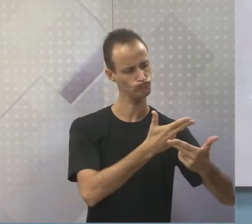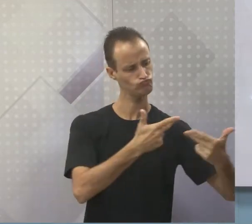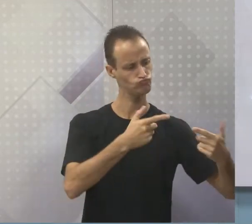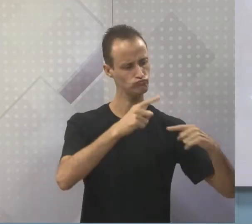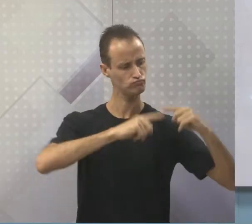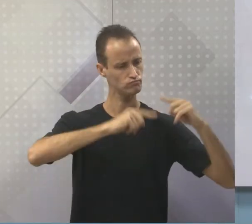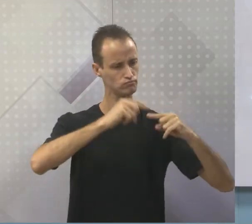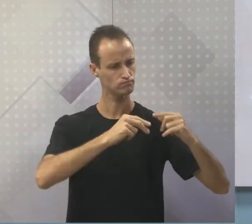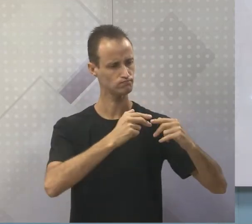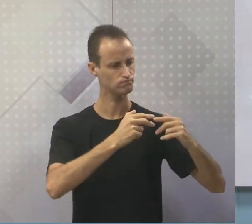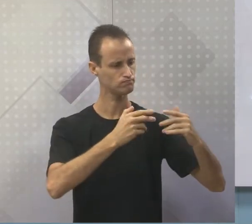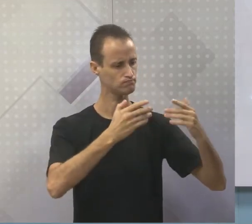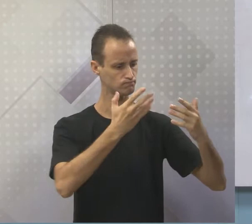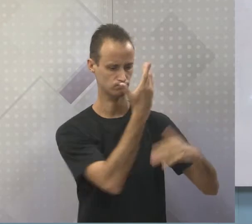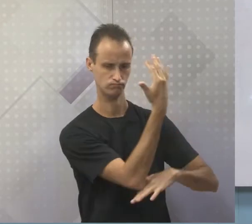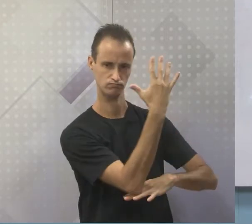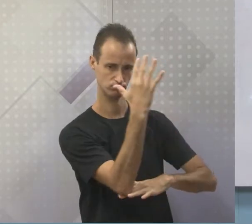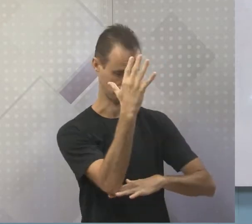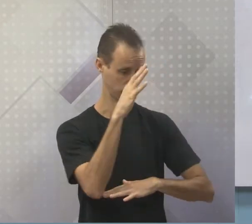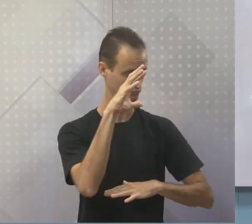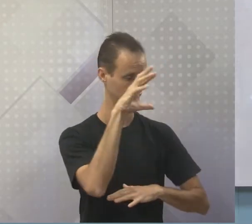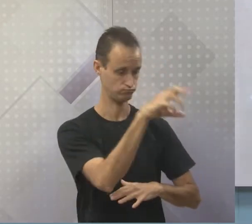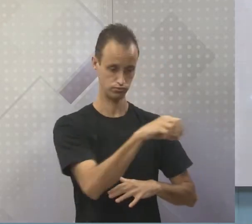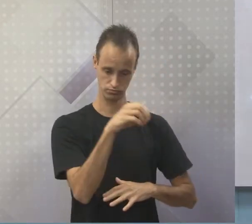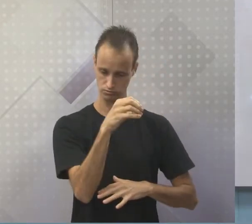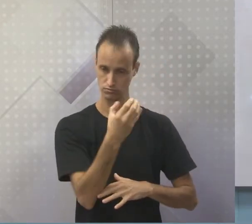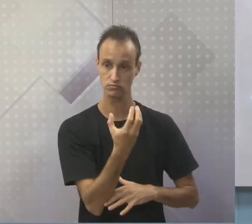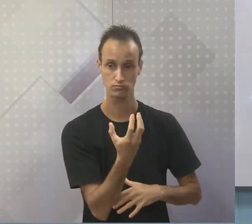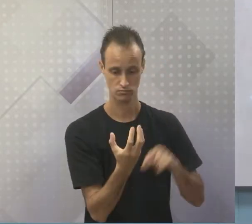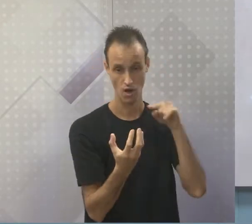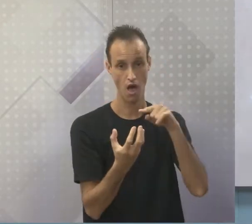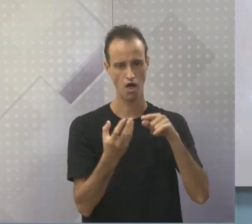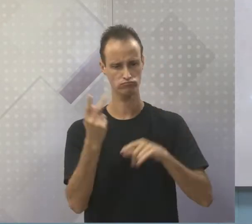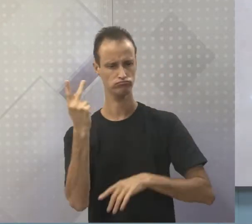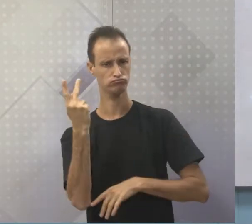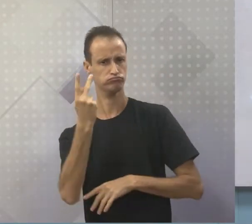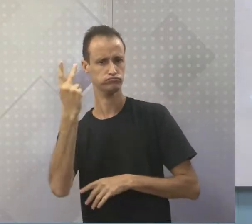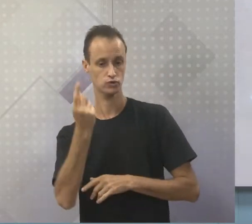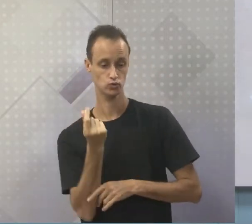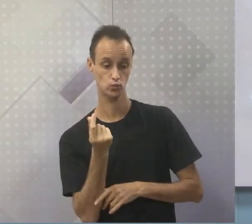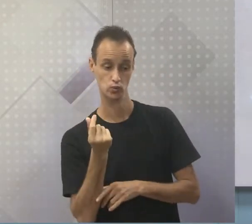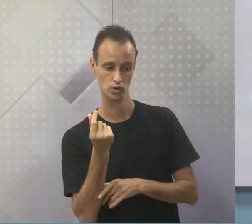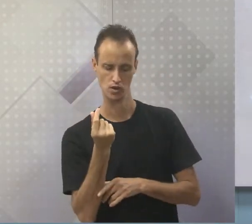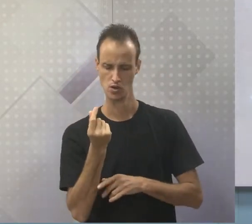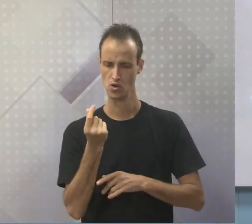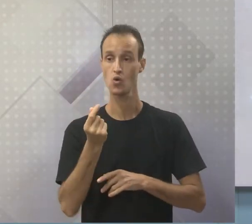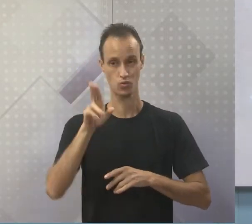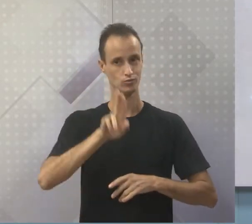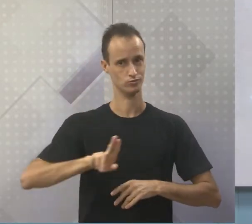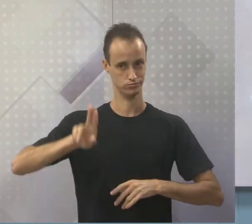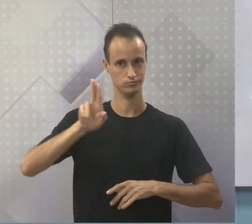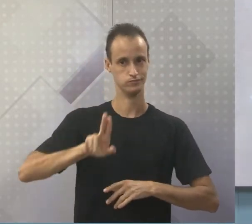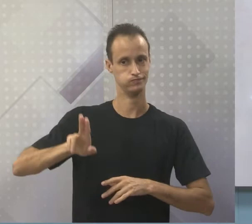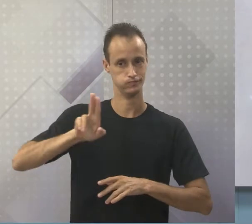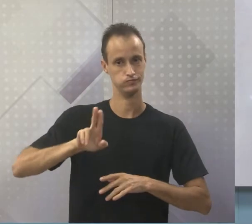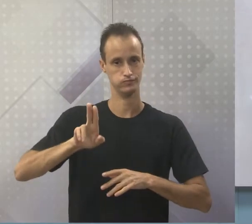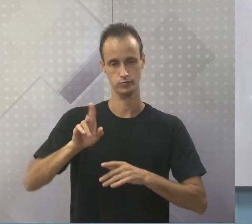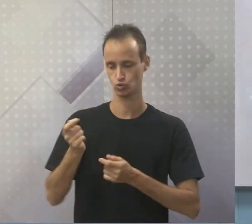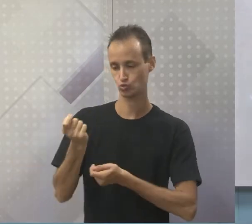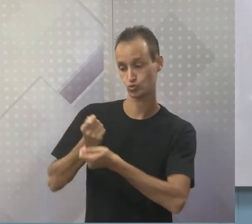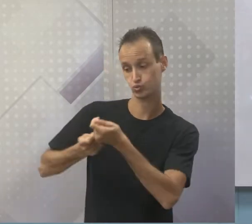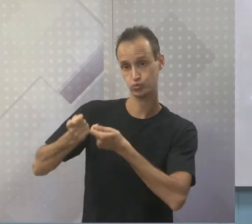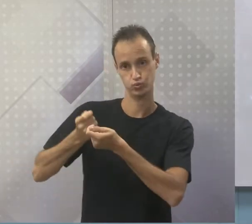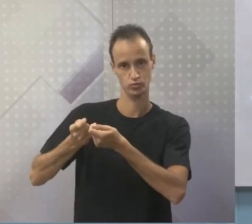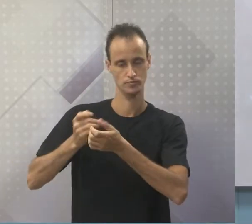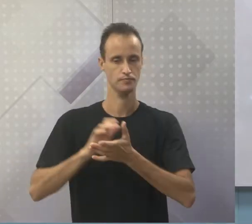natural, que é a riqueza e natureza. Quando ele tem um valor econômico, ele se transforma em um recurso natural. Então, esse